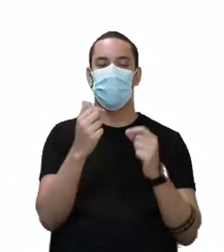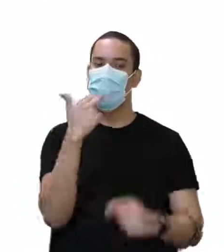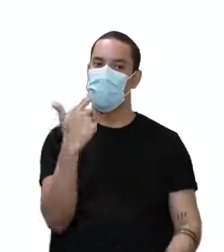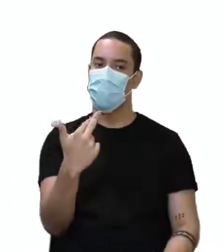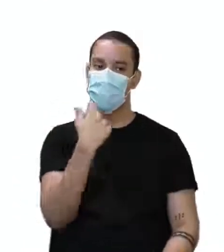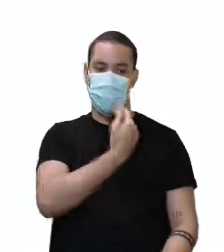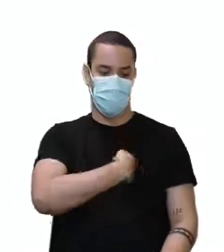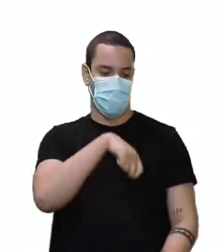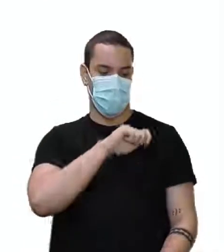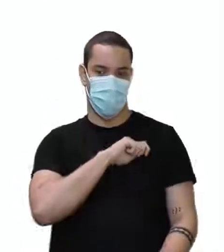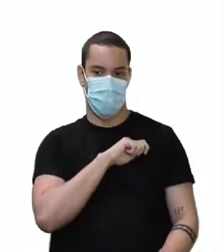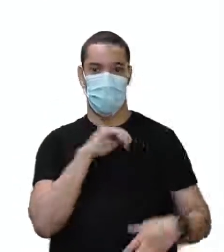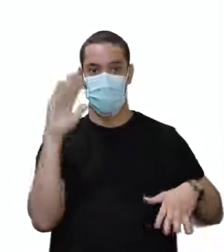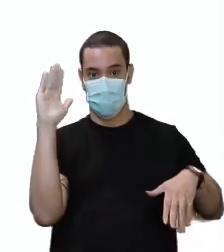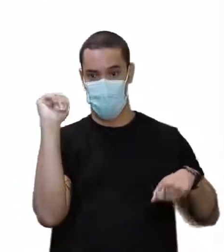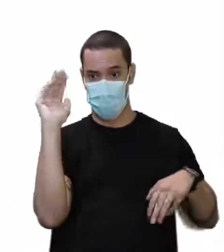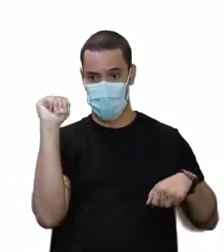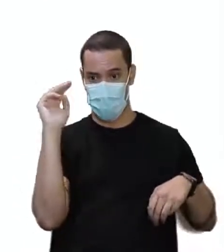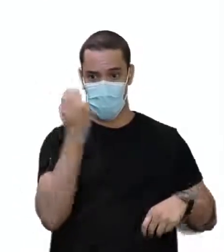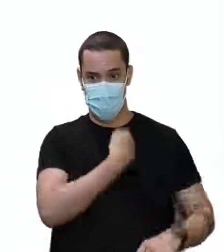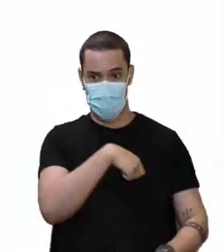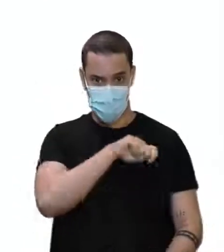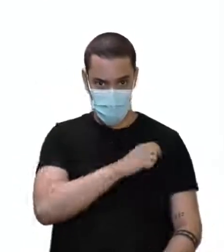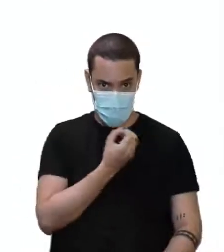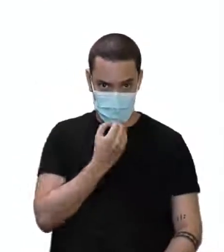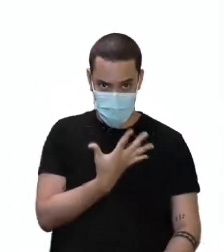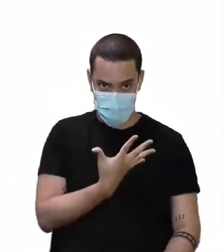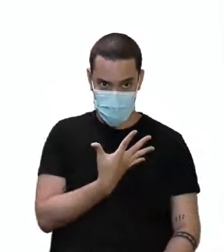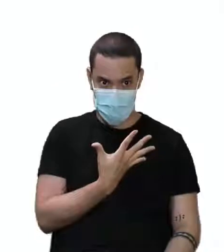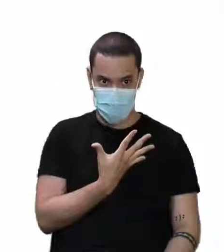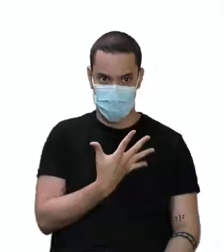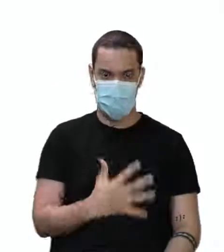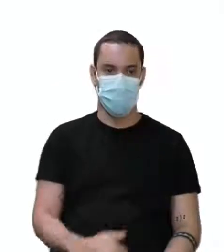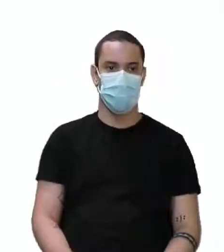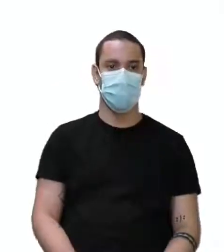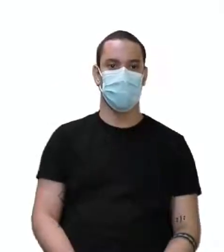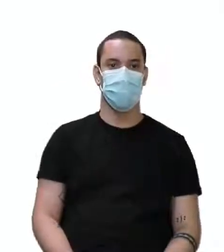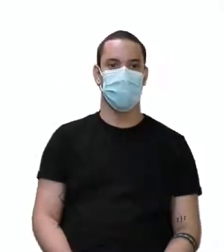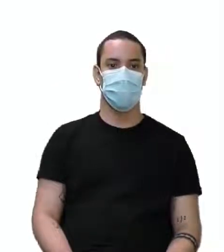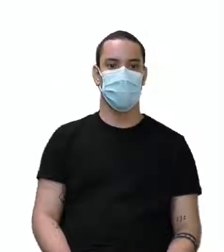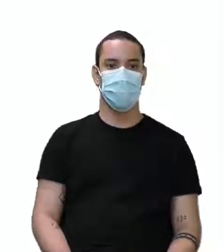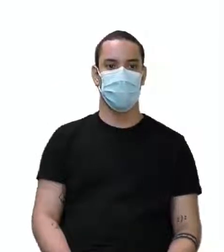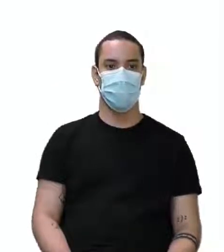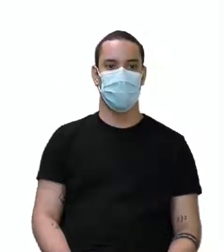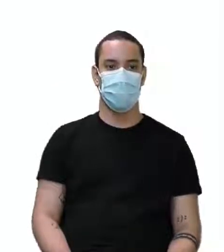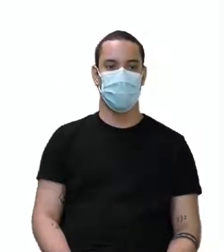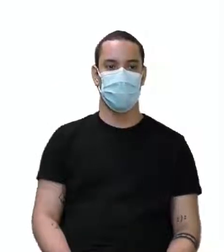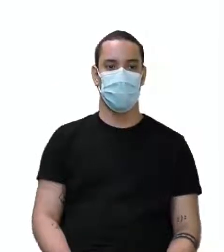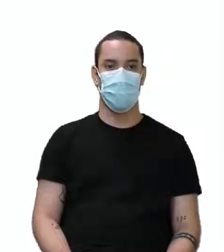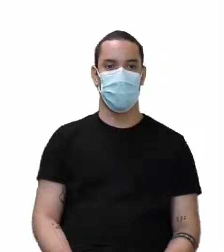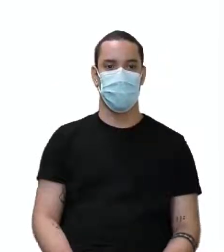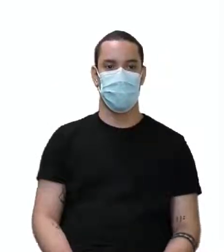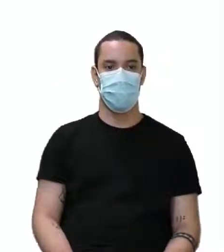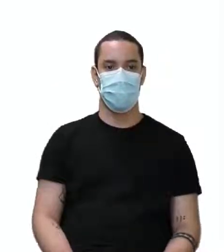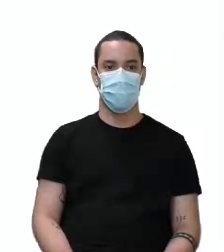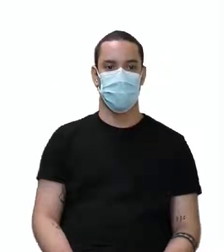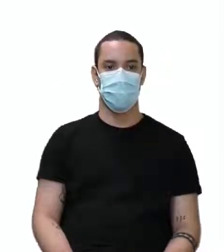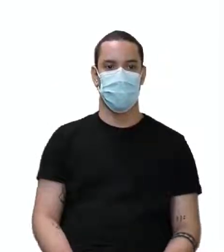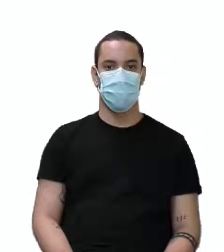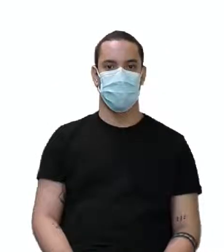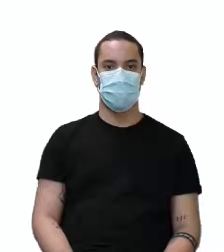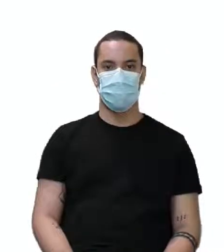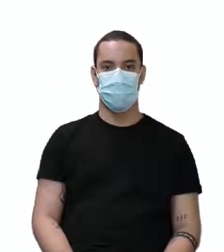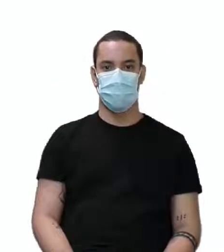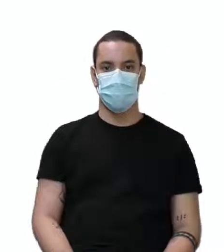quão bem você fala em espanhol, Marcos. Então, how good or how well do you speak